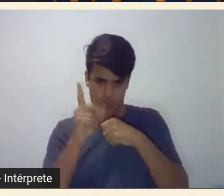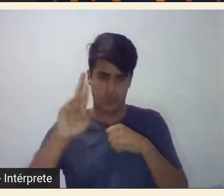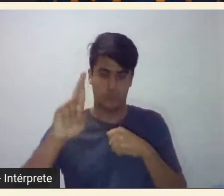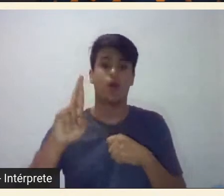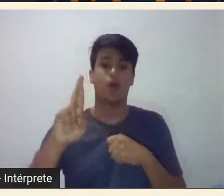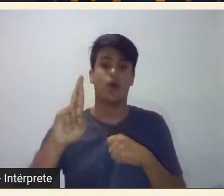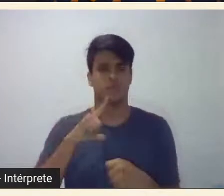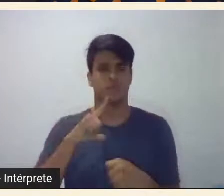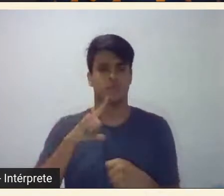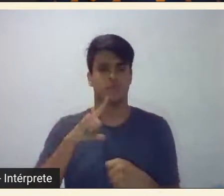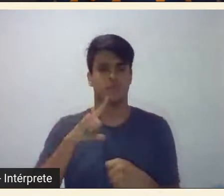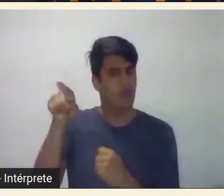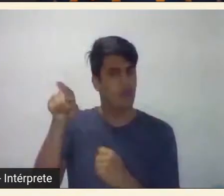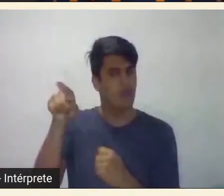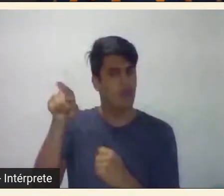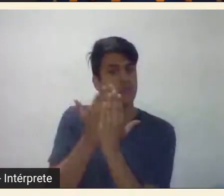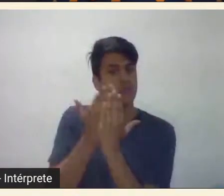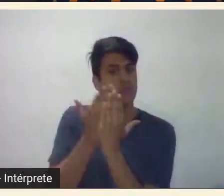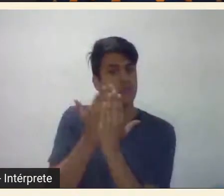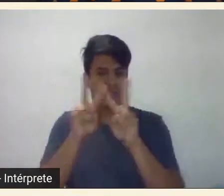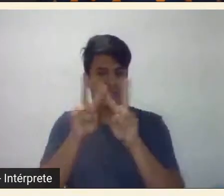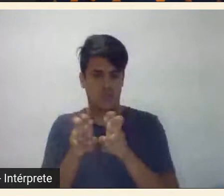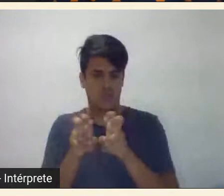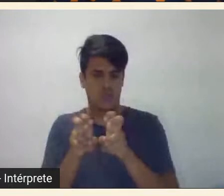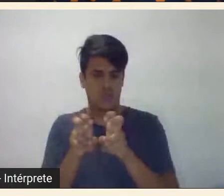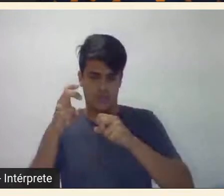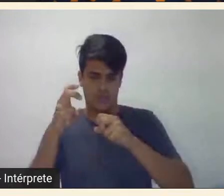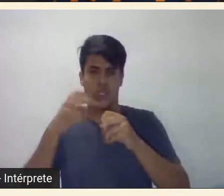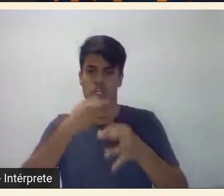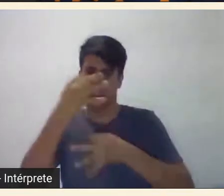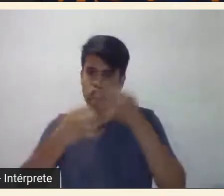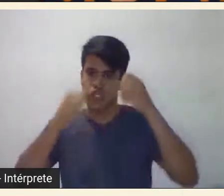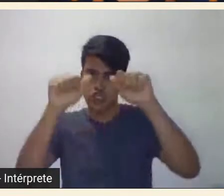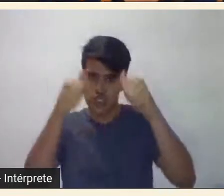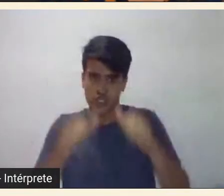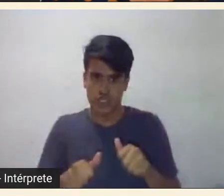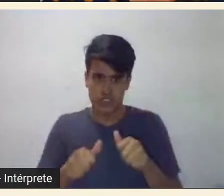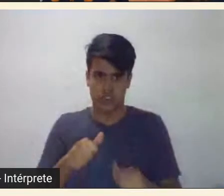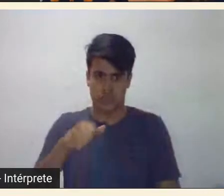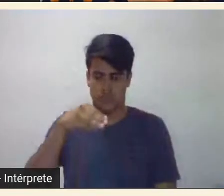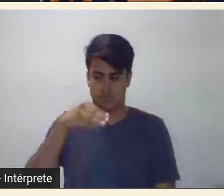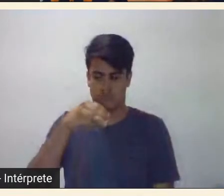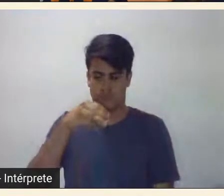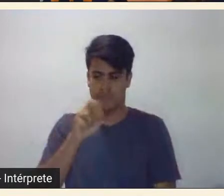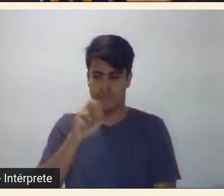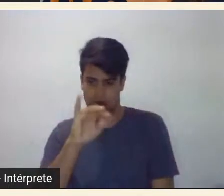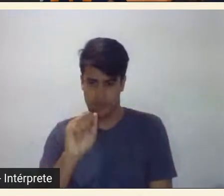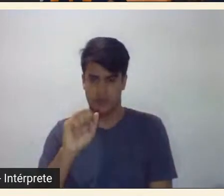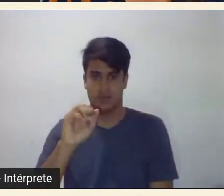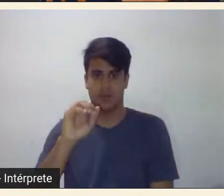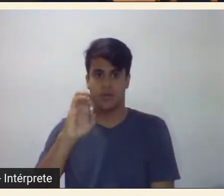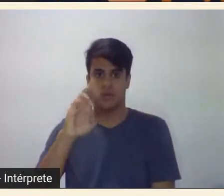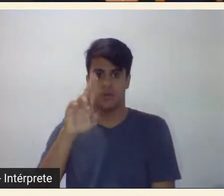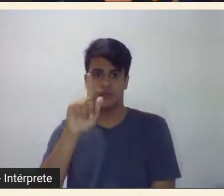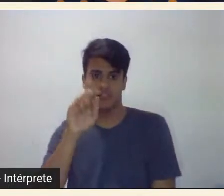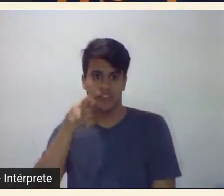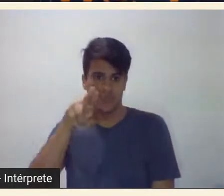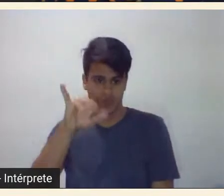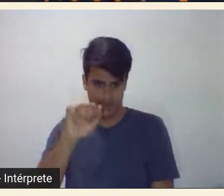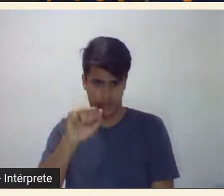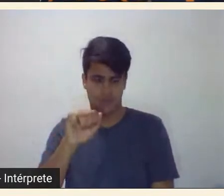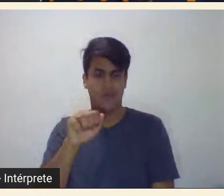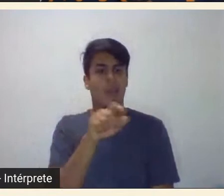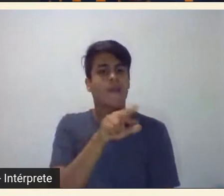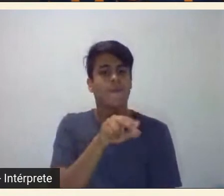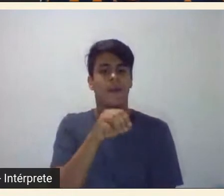da Maria Eugênia de Melo... Maria Eugênia Melo Franco não estou falando errado, irmã da Maria Leontina e também o